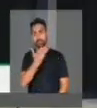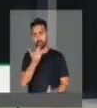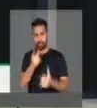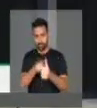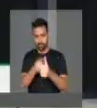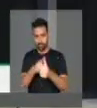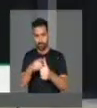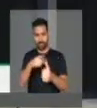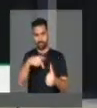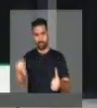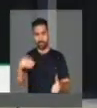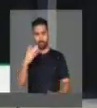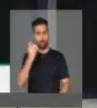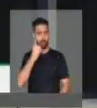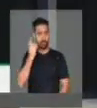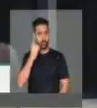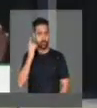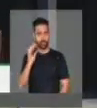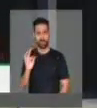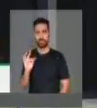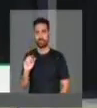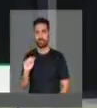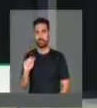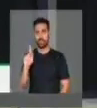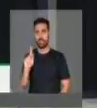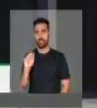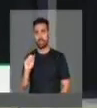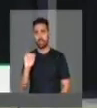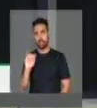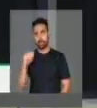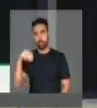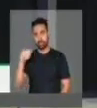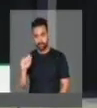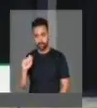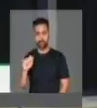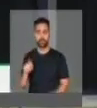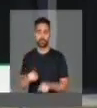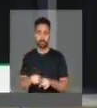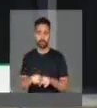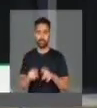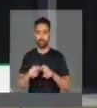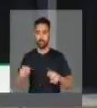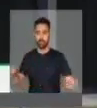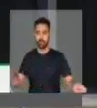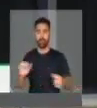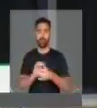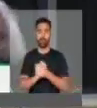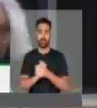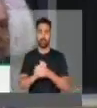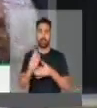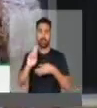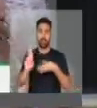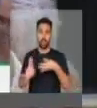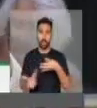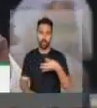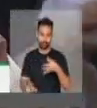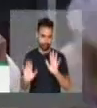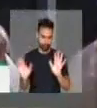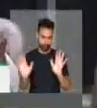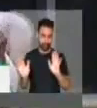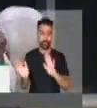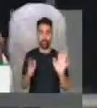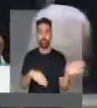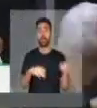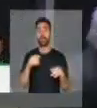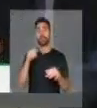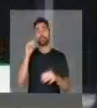deputado Takayama, cumprimento toda esta mesa, a lista é enorme, cumprimento as